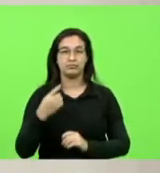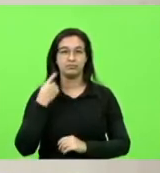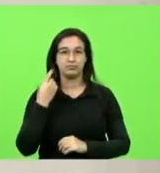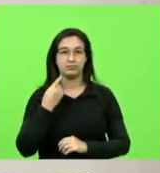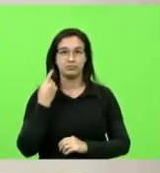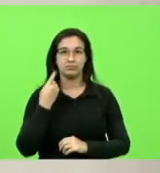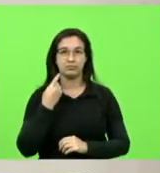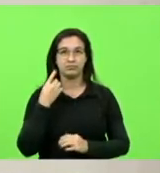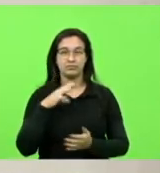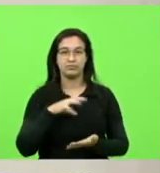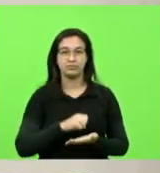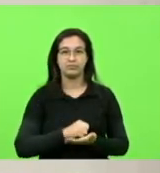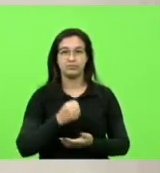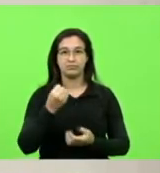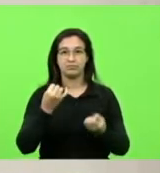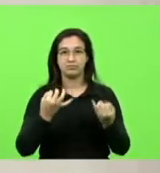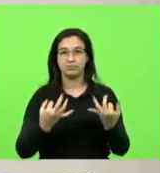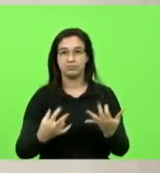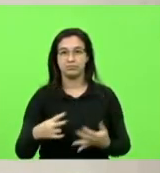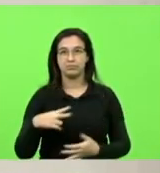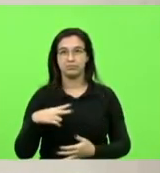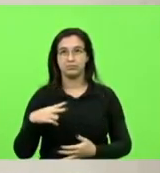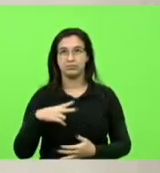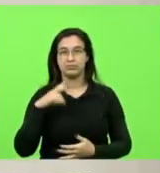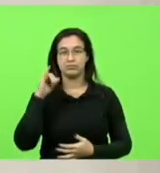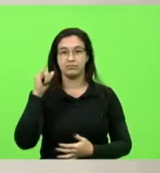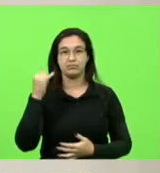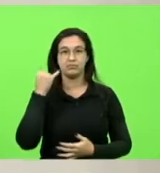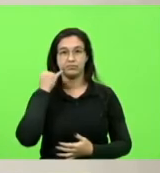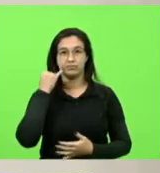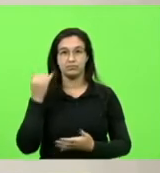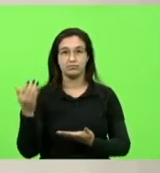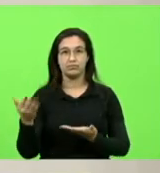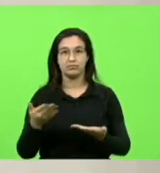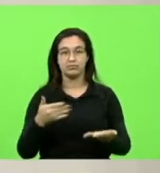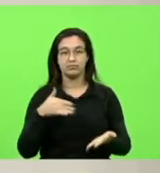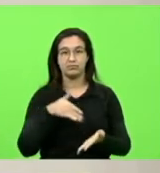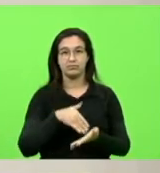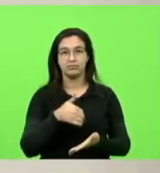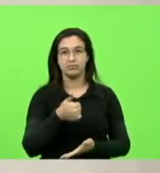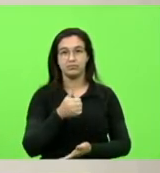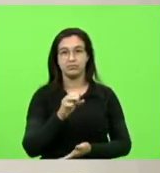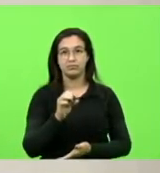em explicações pessoais, deputado Gessé Lopes, por 10 minutos, deputado.